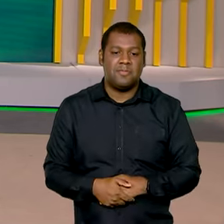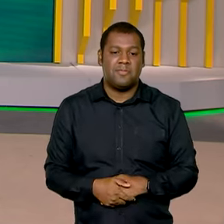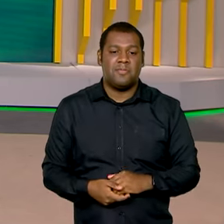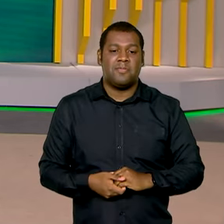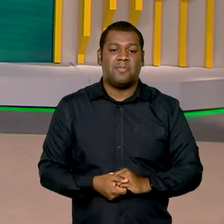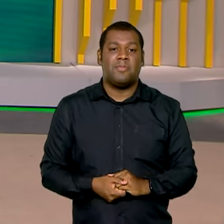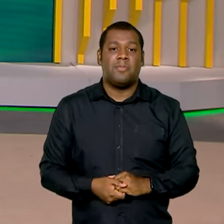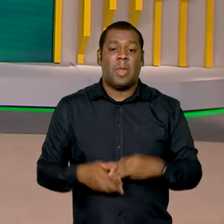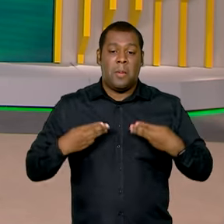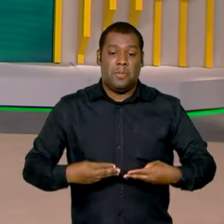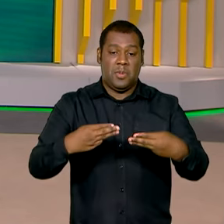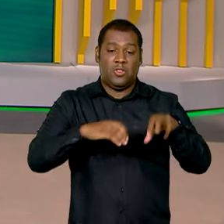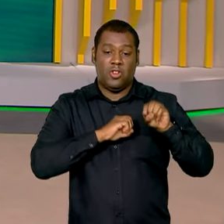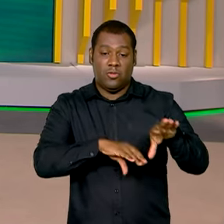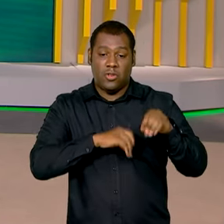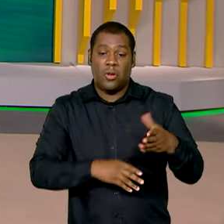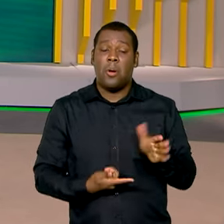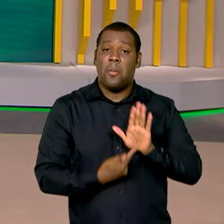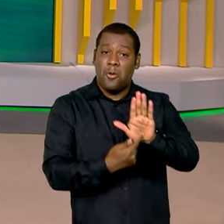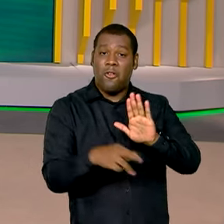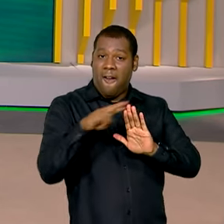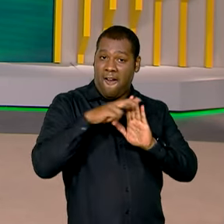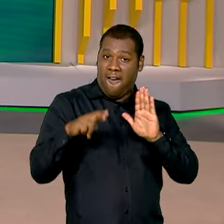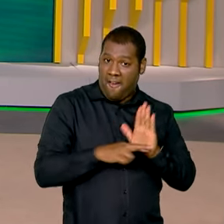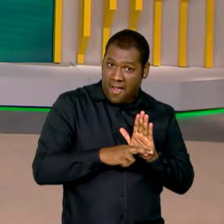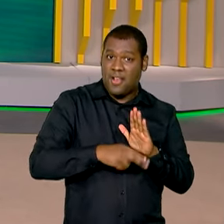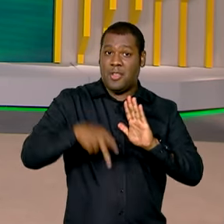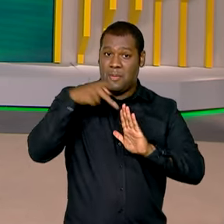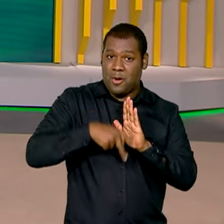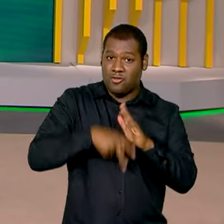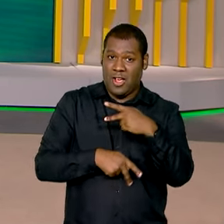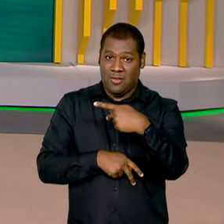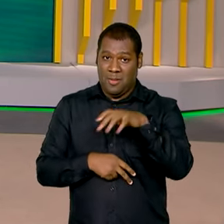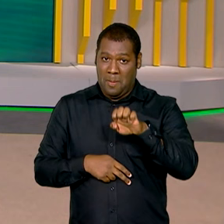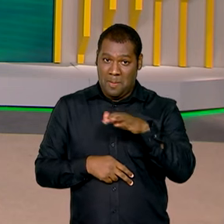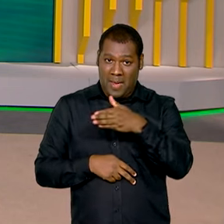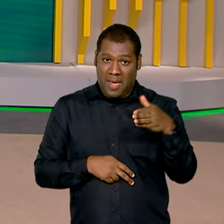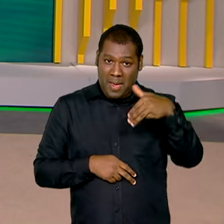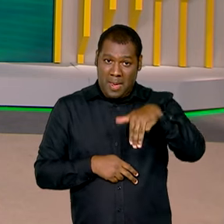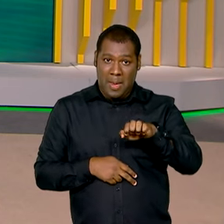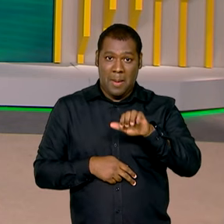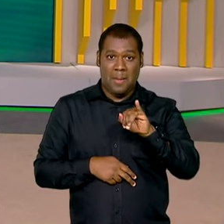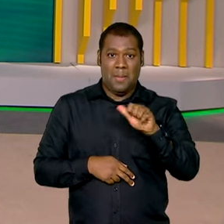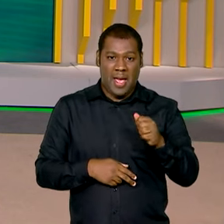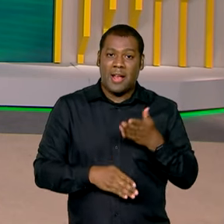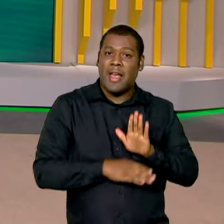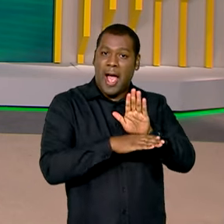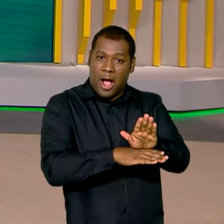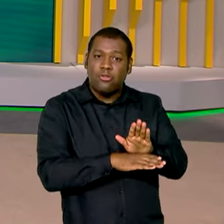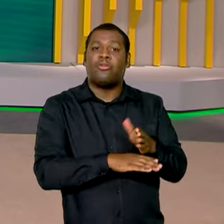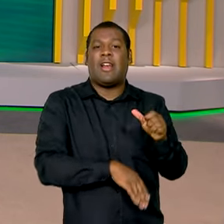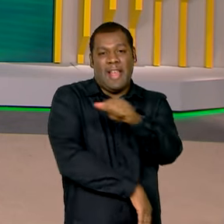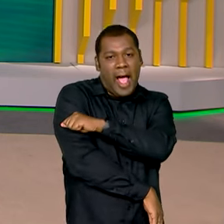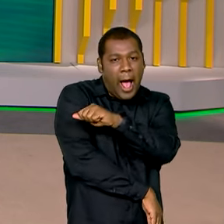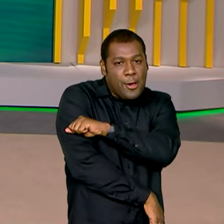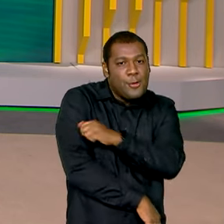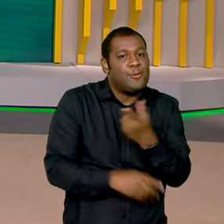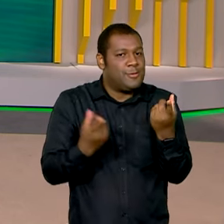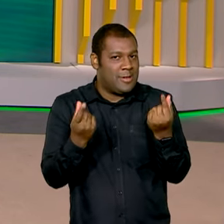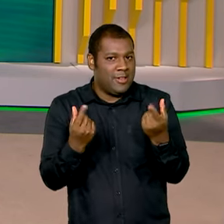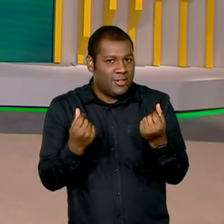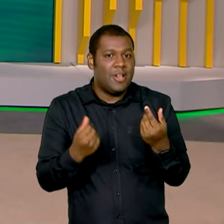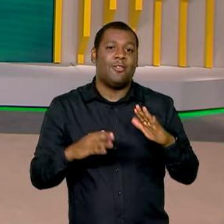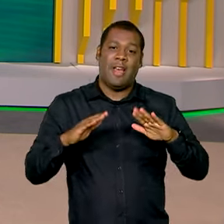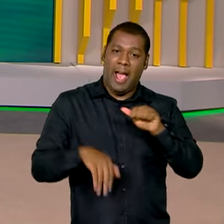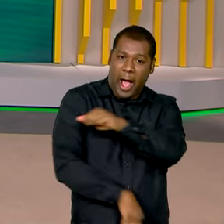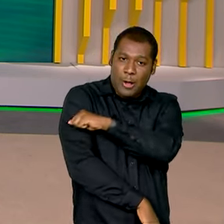O MEC publicou as regras e o calendário do programa Pé de Meia, que vai oferecer um auxílio financeiro aos estudantes do ensino médio